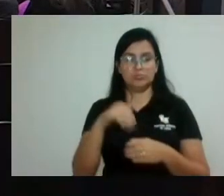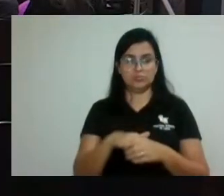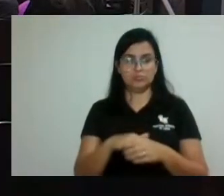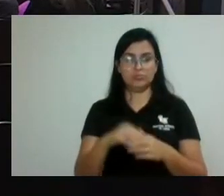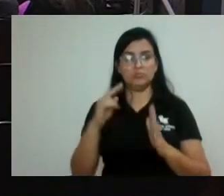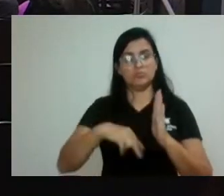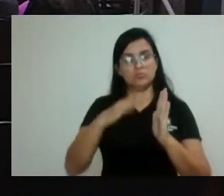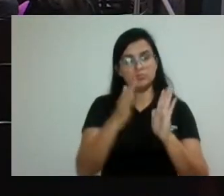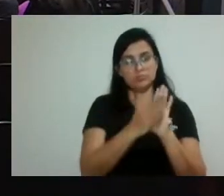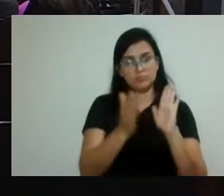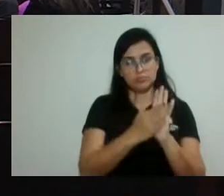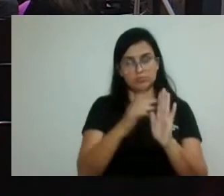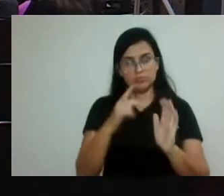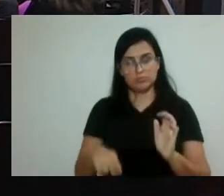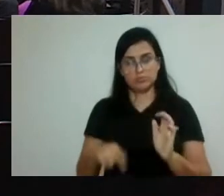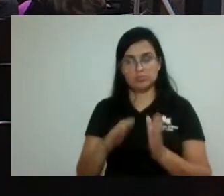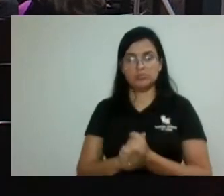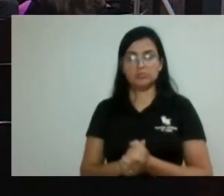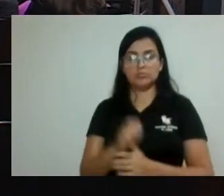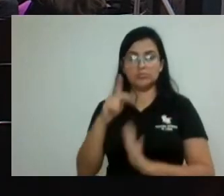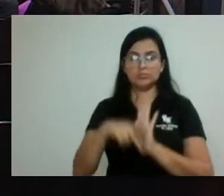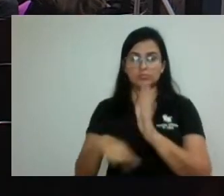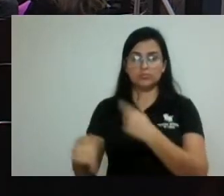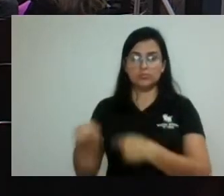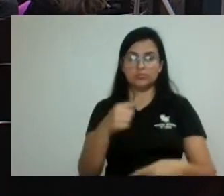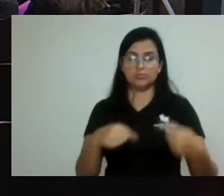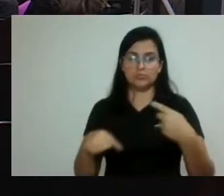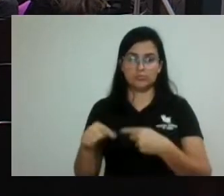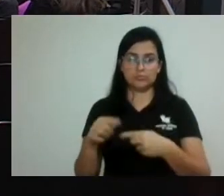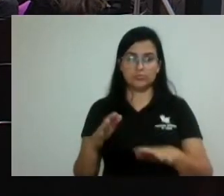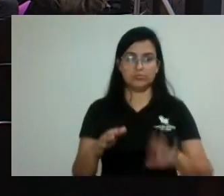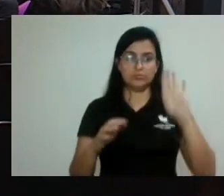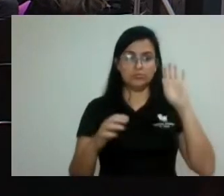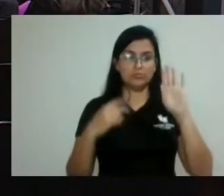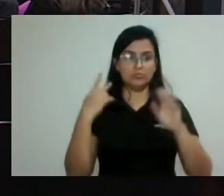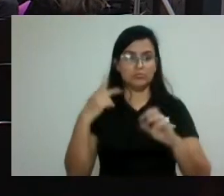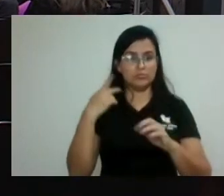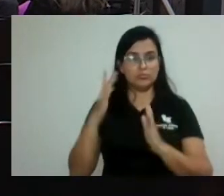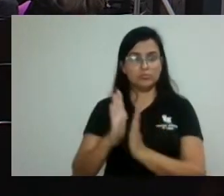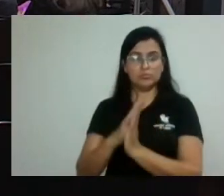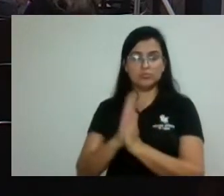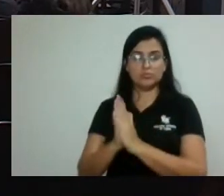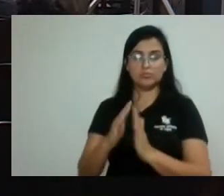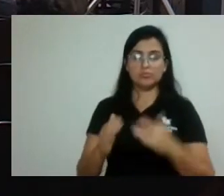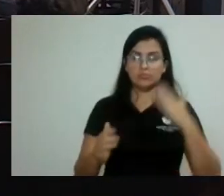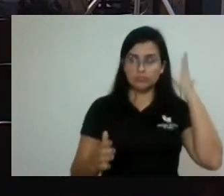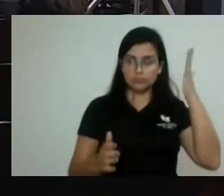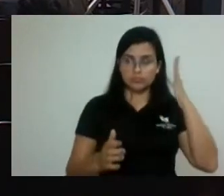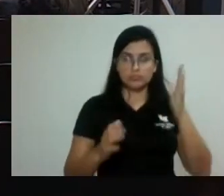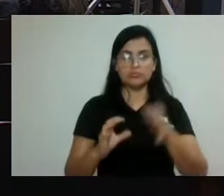Projeto que conhece em discussão. Pela ordem do vereador Tiago Bonecão. Pela ordem, peço a palavra. Com a palavra, vossa excelência.